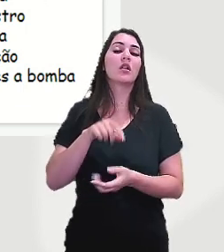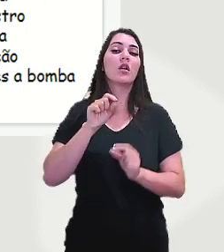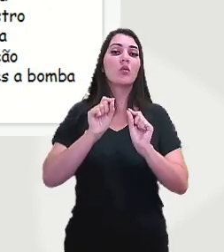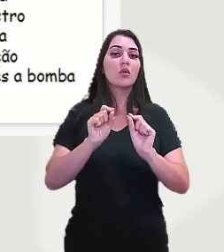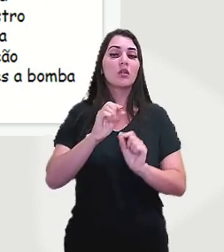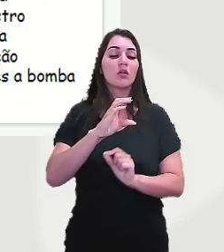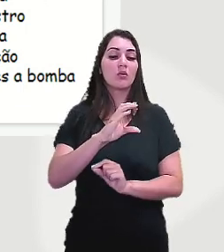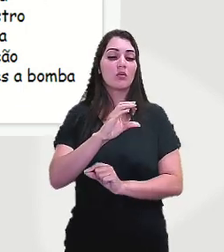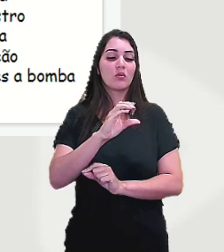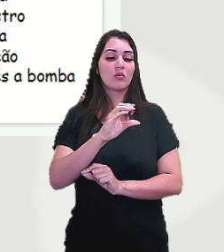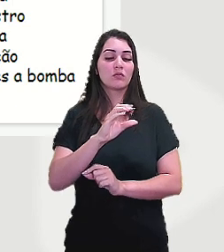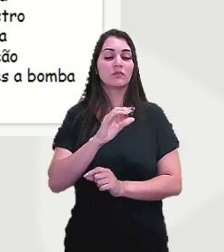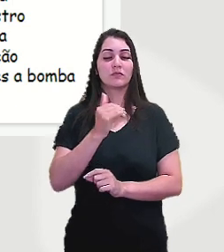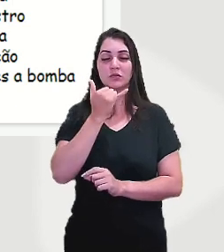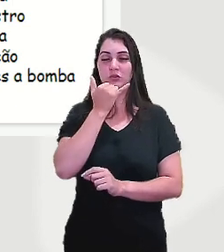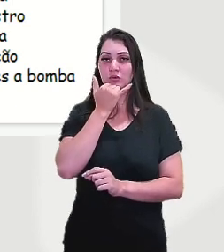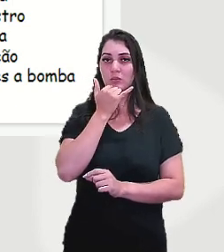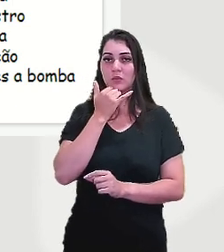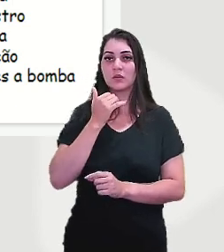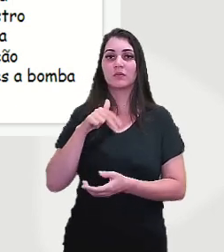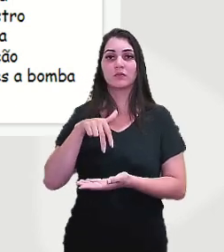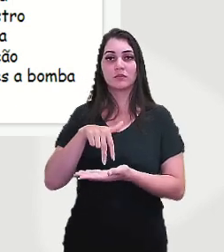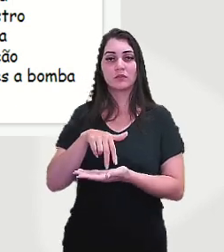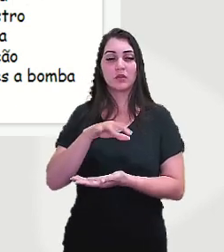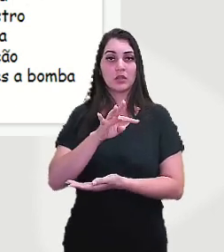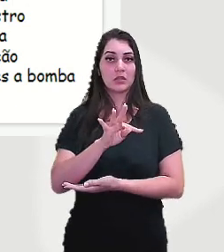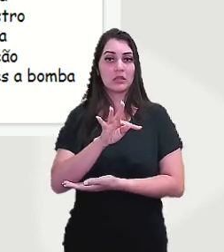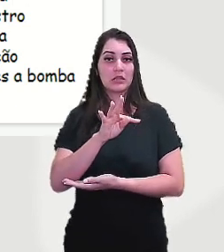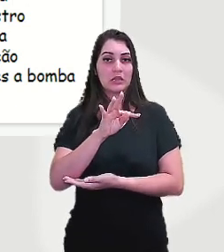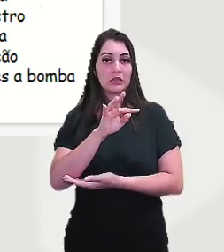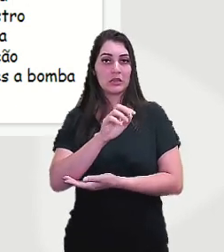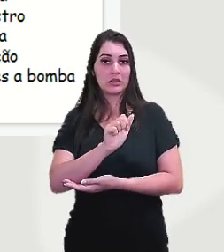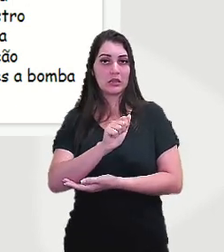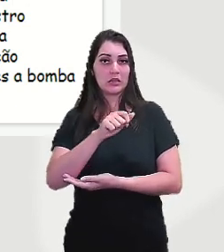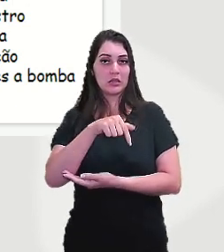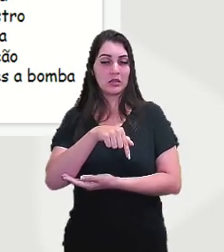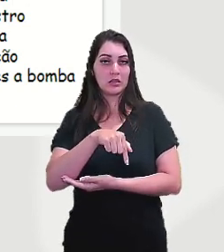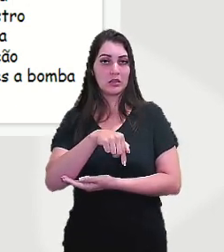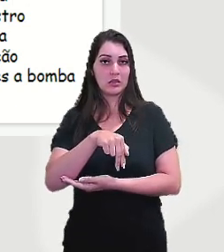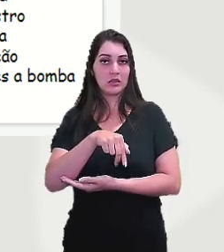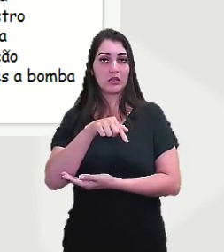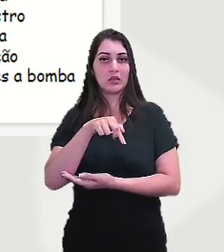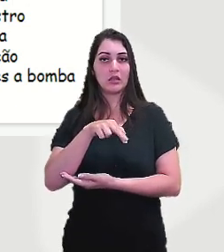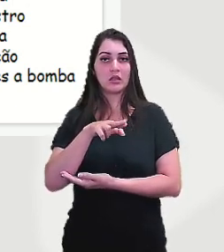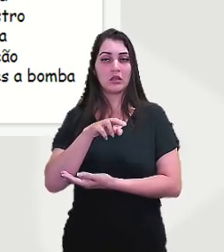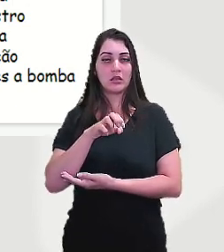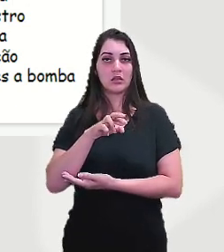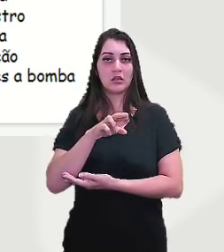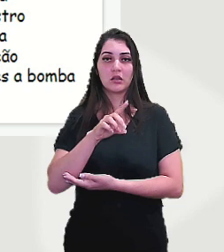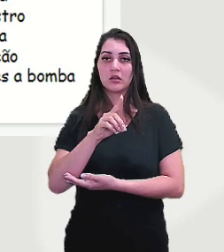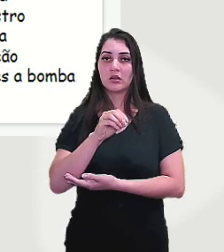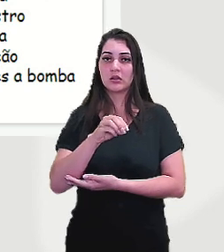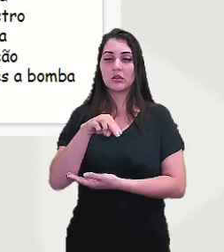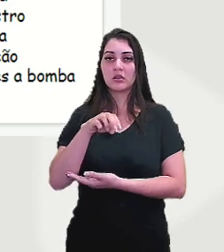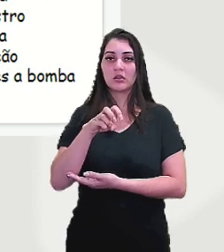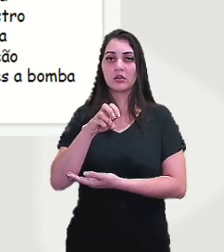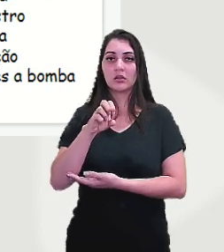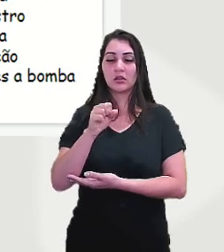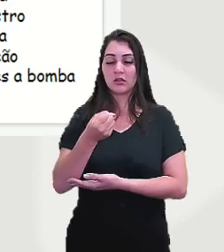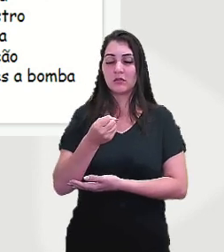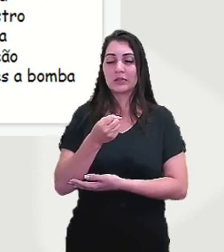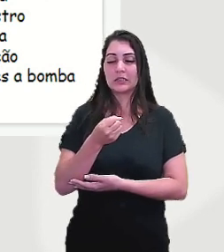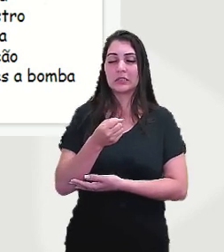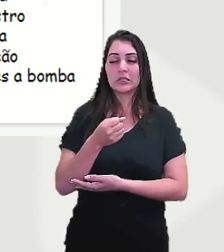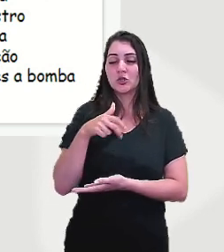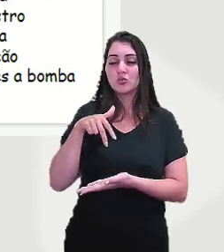Branco, desculpa, que é o Tancredo Neves. Como ele não chega a assumir, o seu vice,